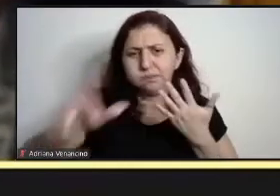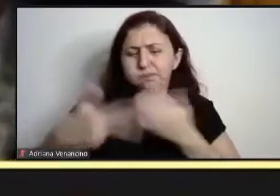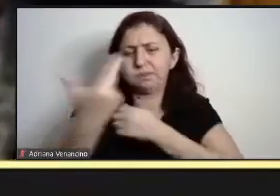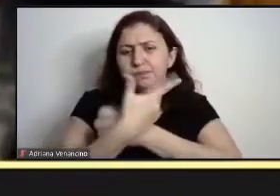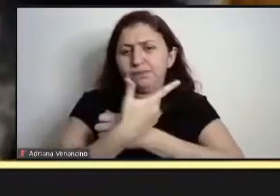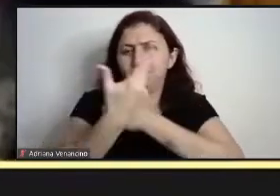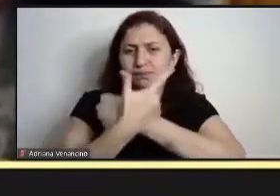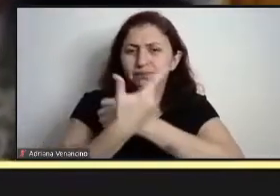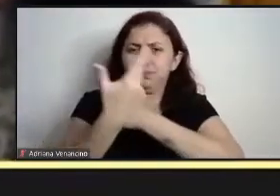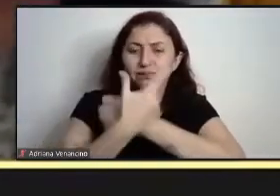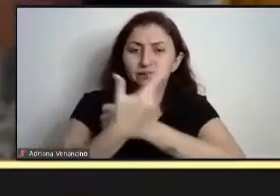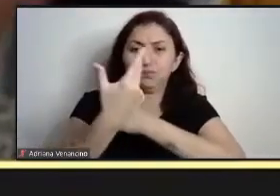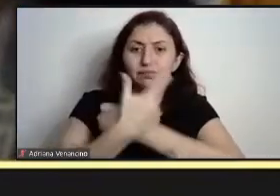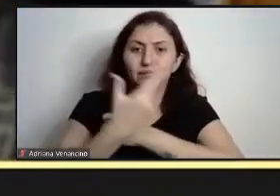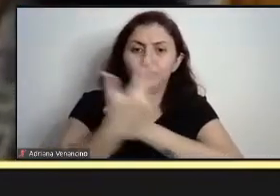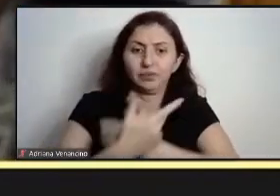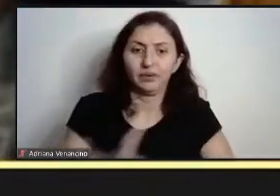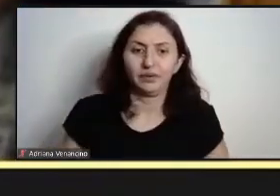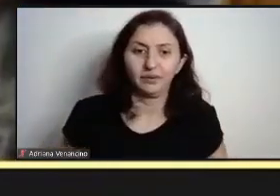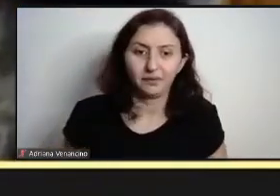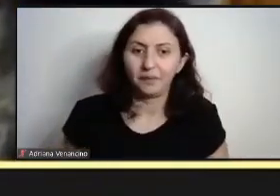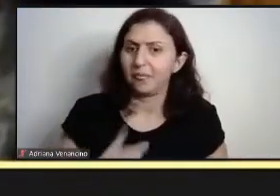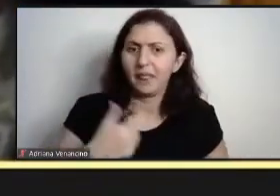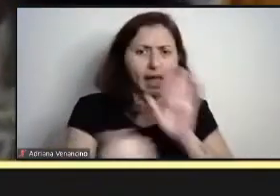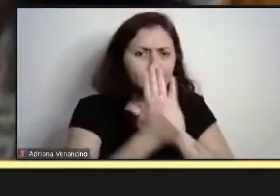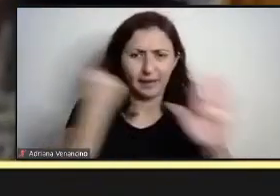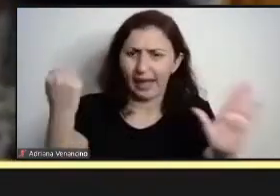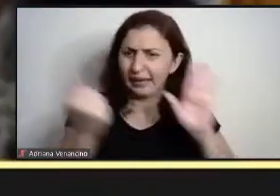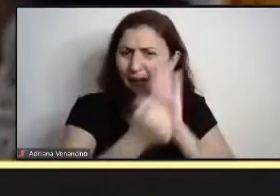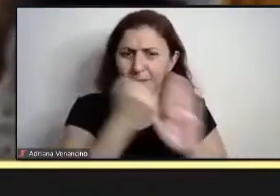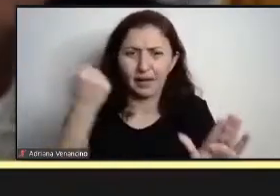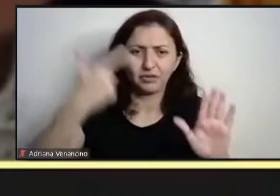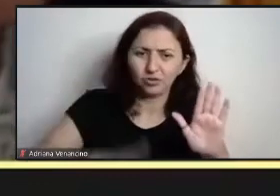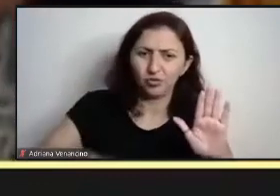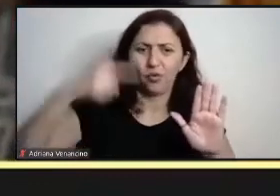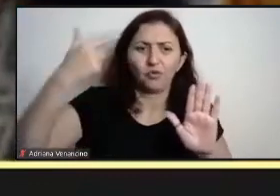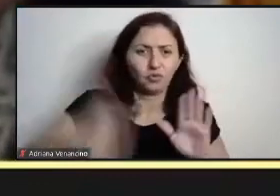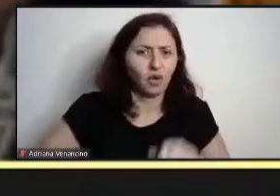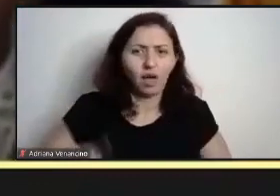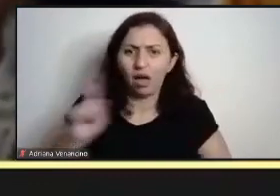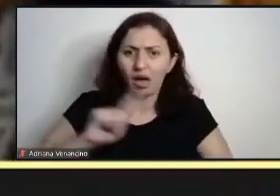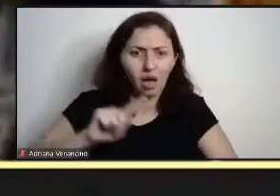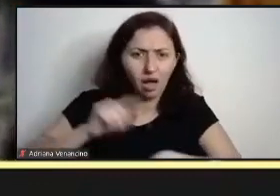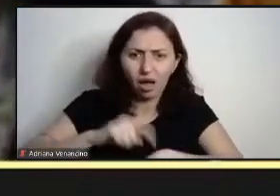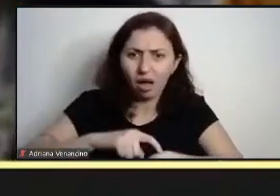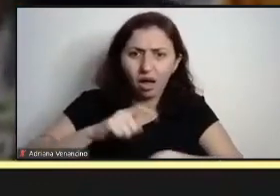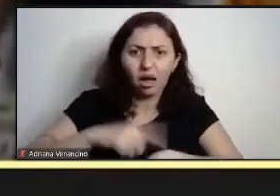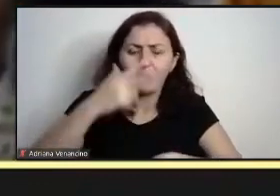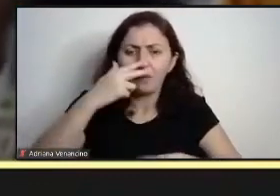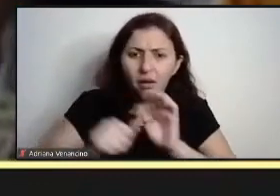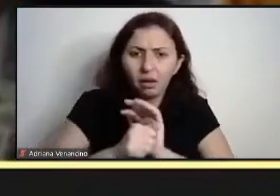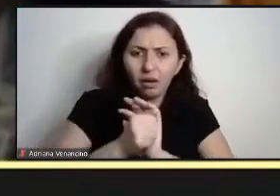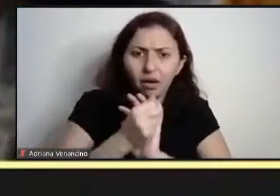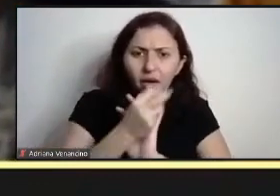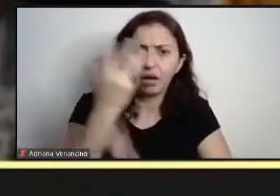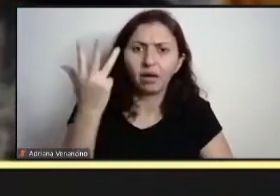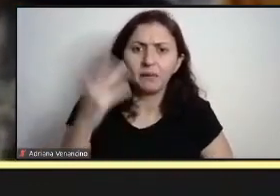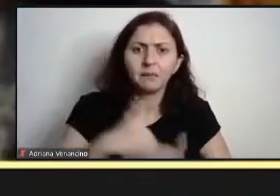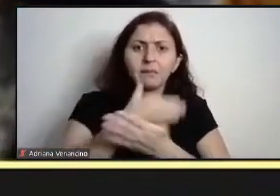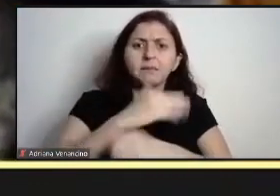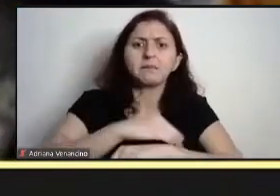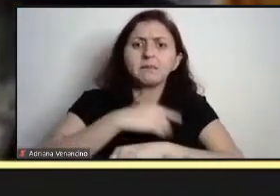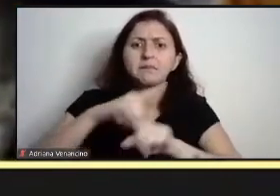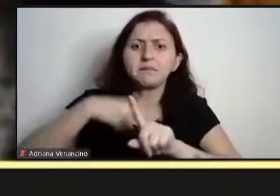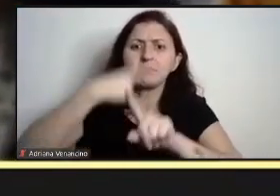milhares, porque aí pagava, começava tudo de novo, era três vezes o tempo necessário utilizado, né, isso que a